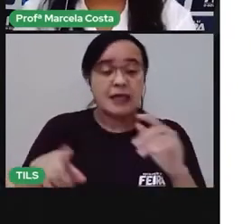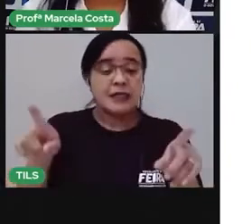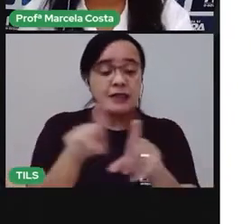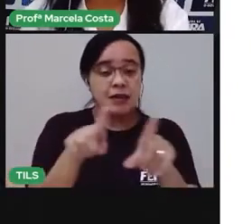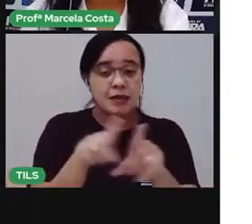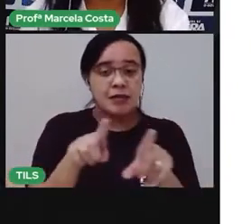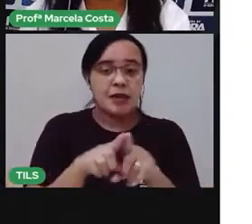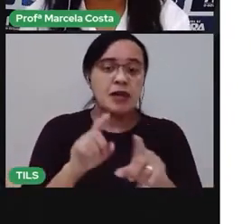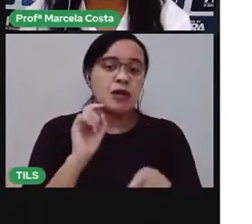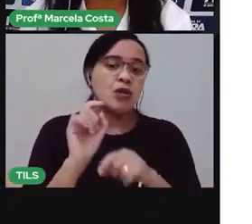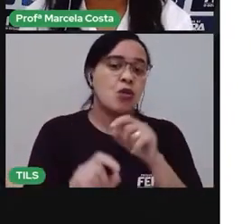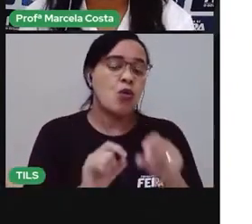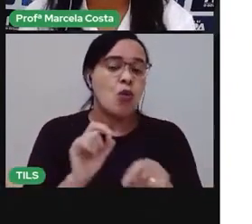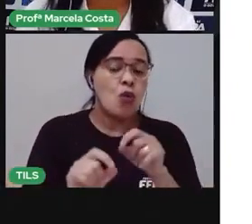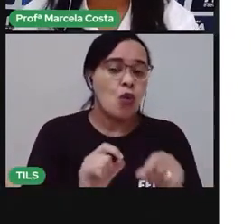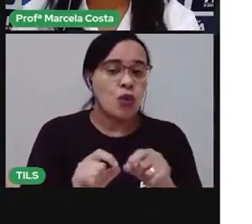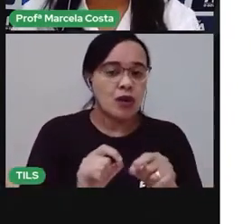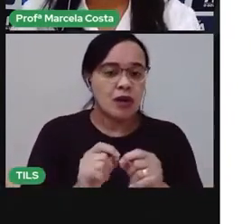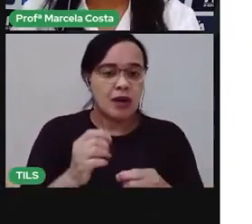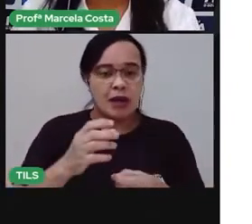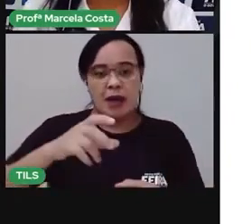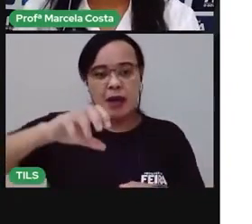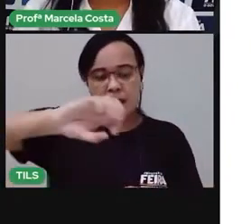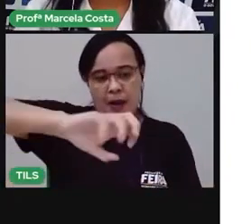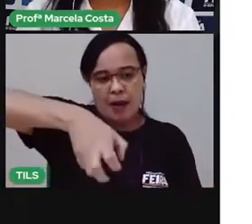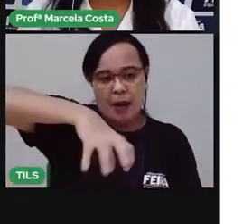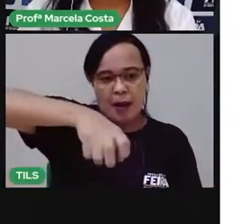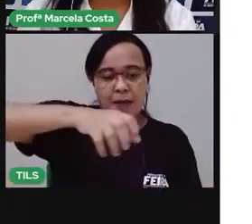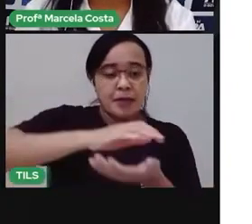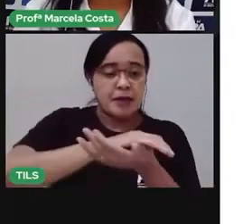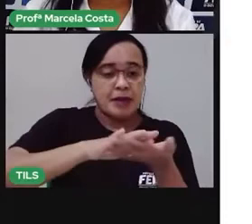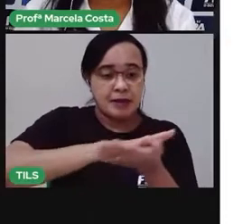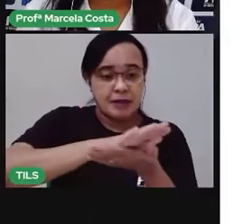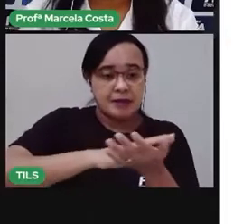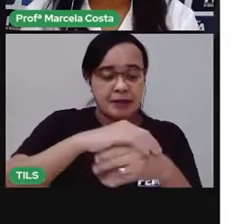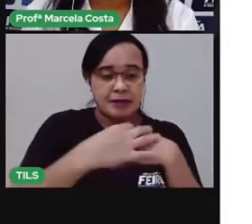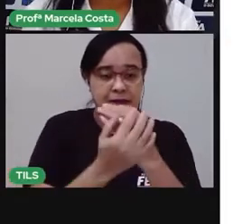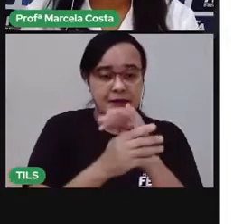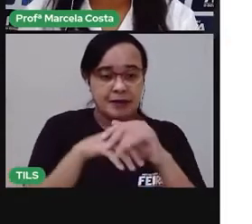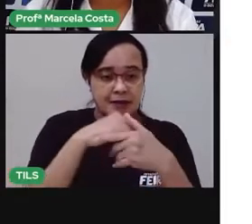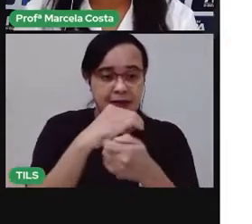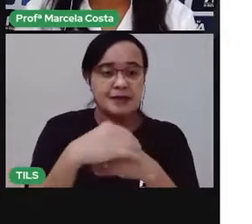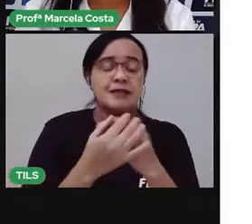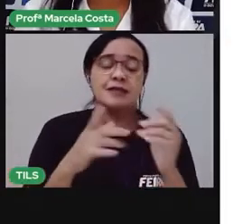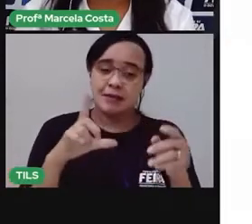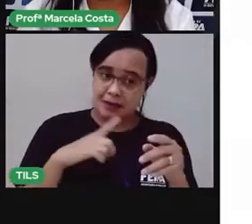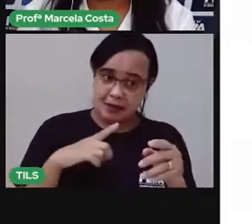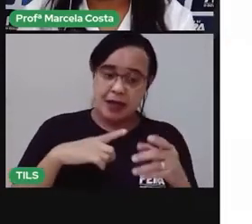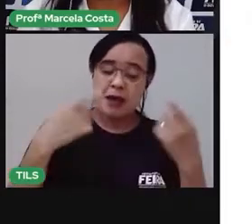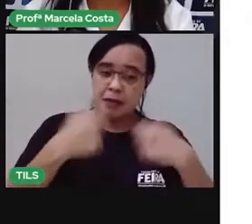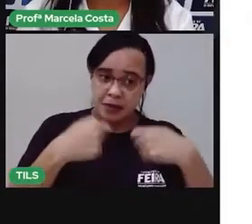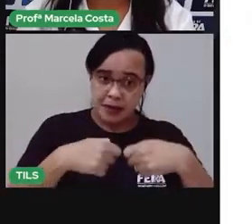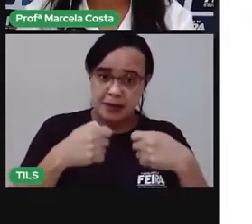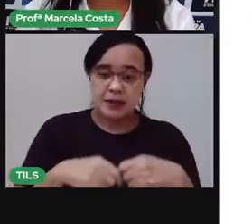No banheiro. O que a gente geralmente encontra dentro de um banheiro?